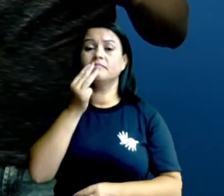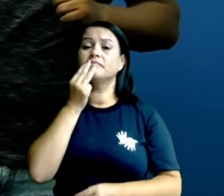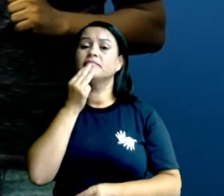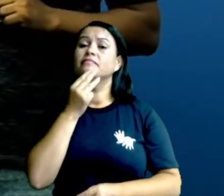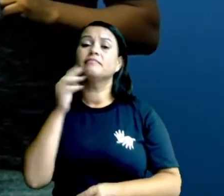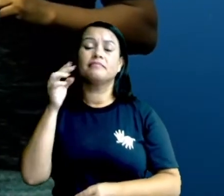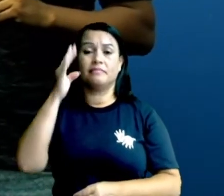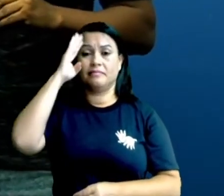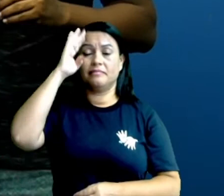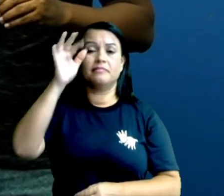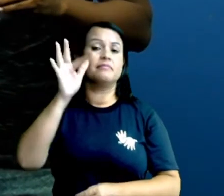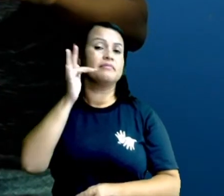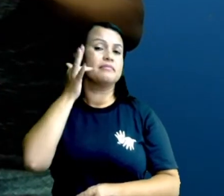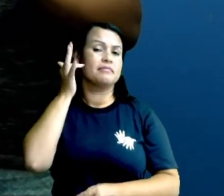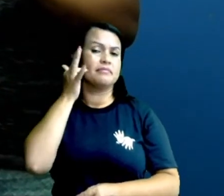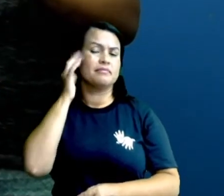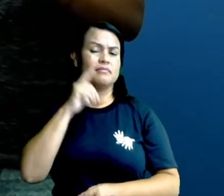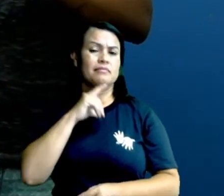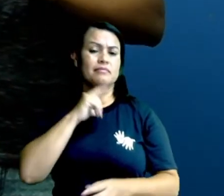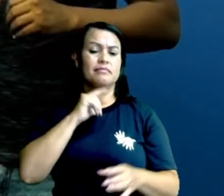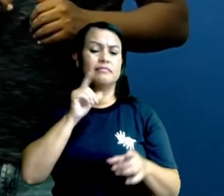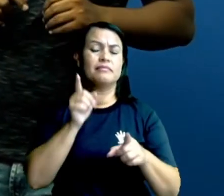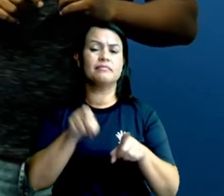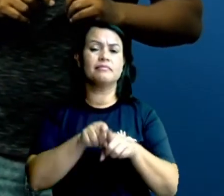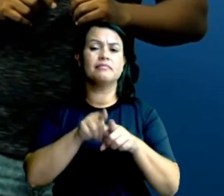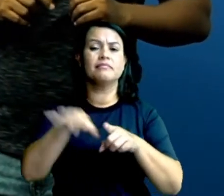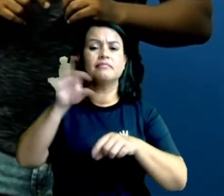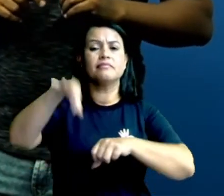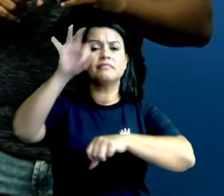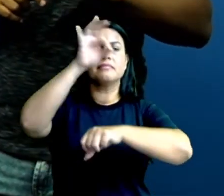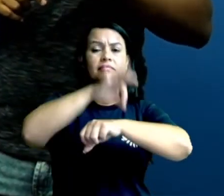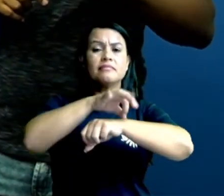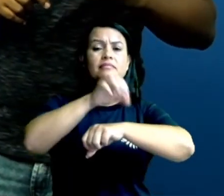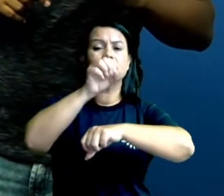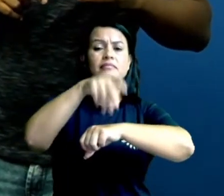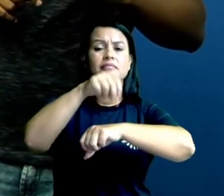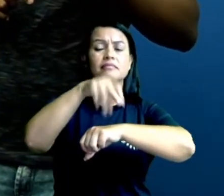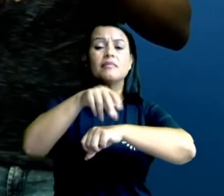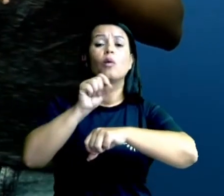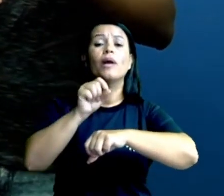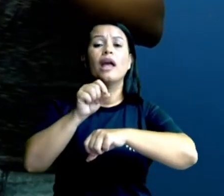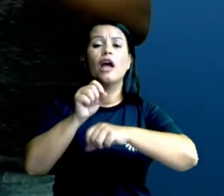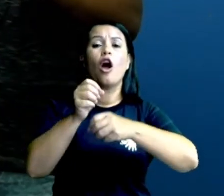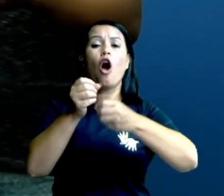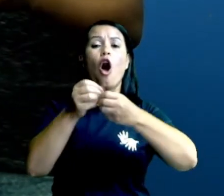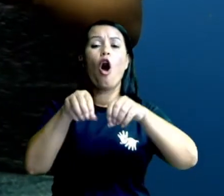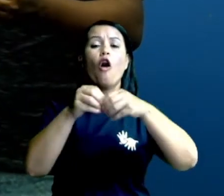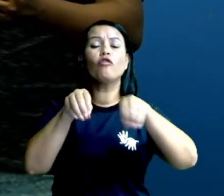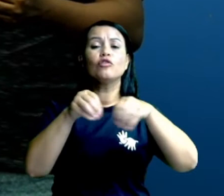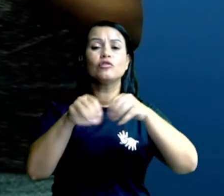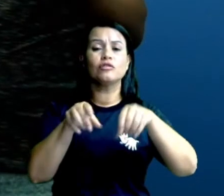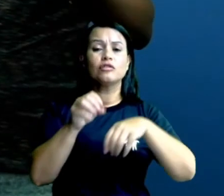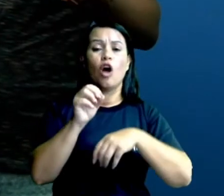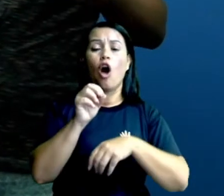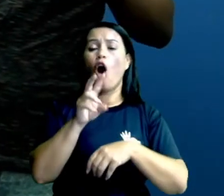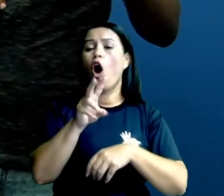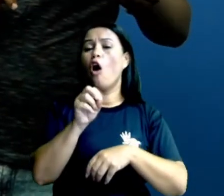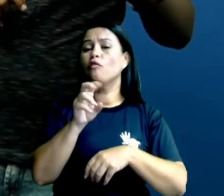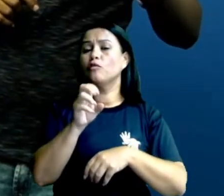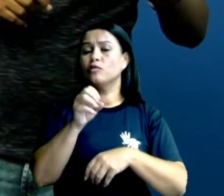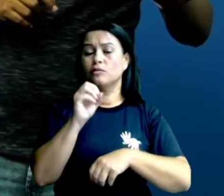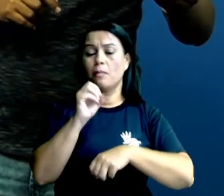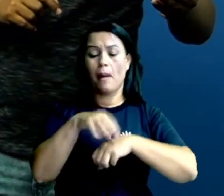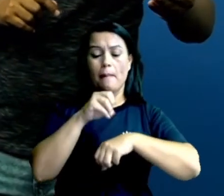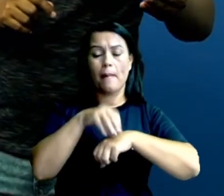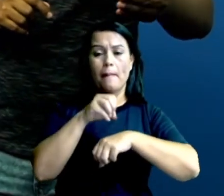depositando ovos várias vezes no seu ciclo de vida. E quando encontra o macho, vai produzir ovos férteis, que gerarão